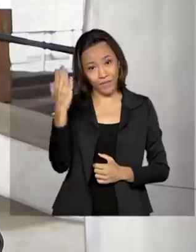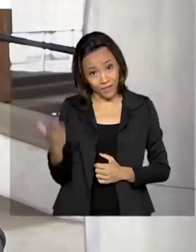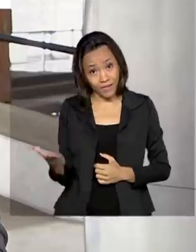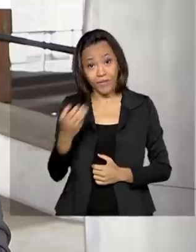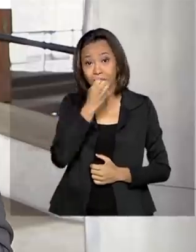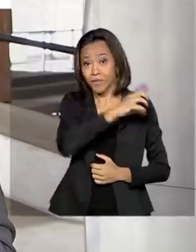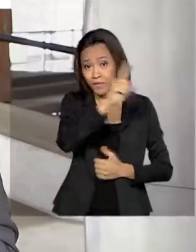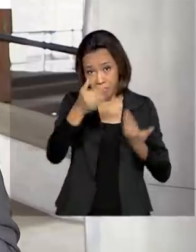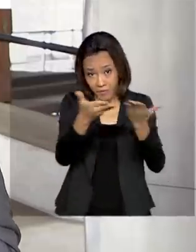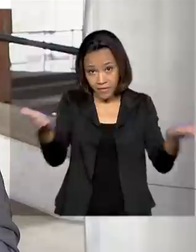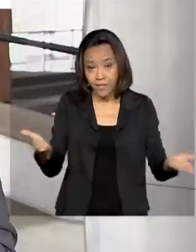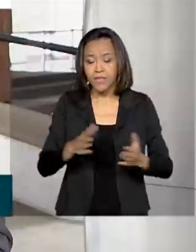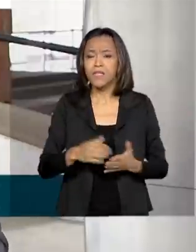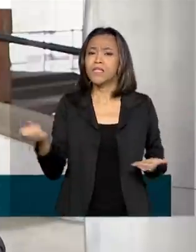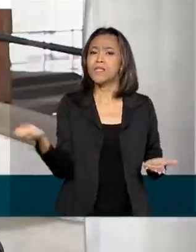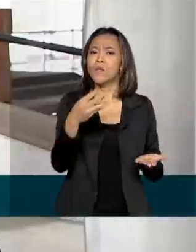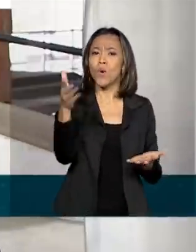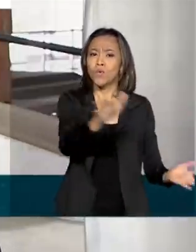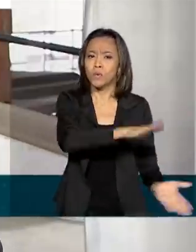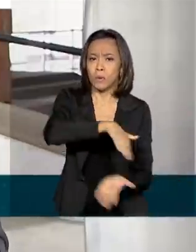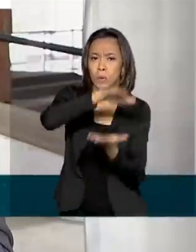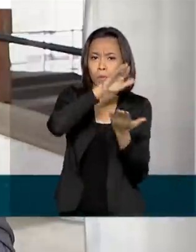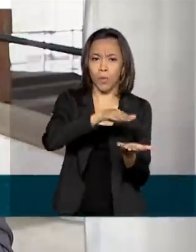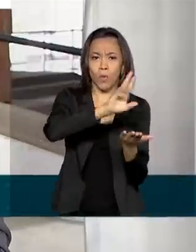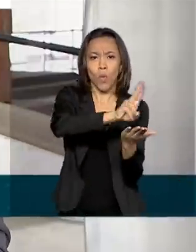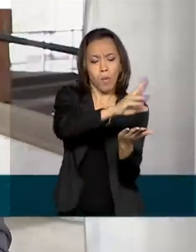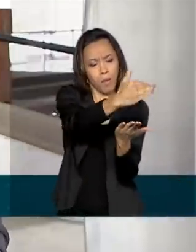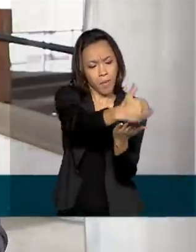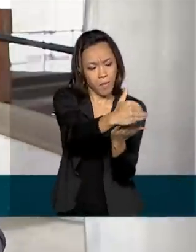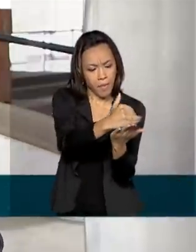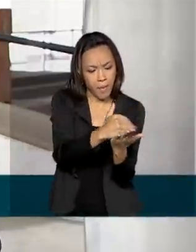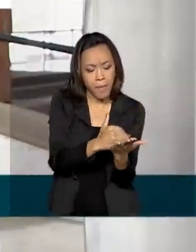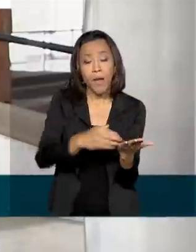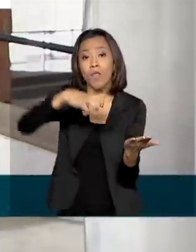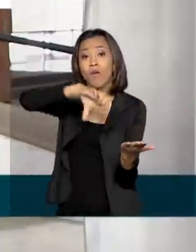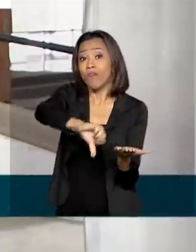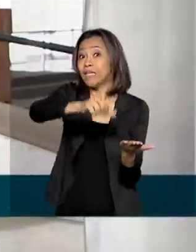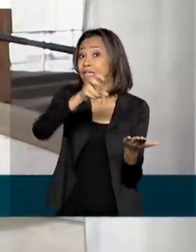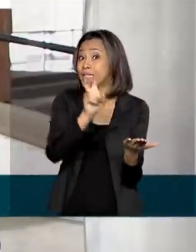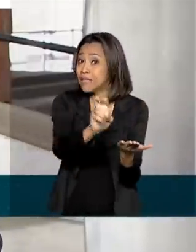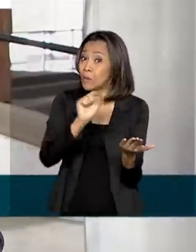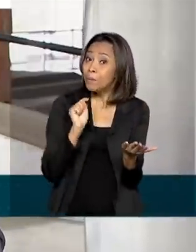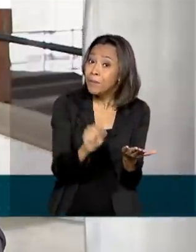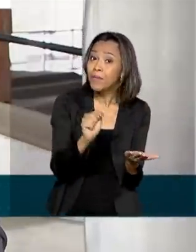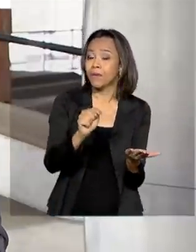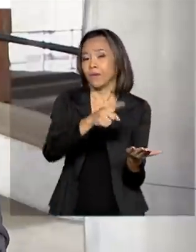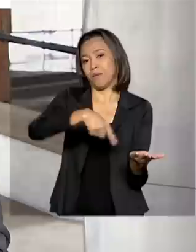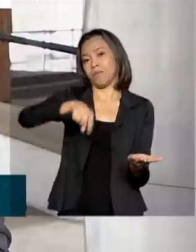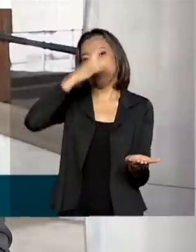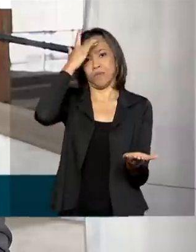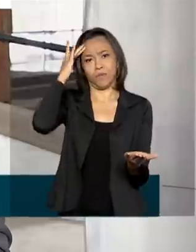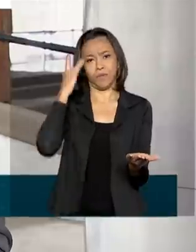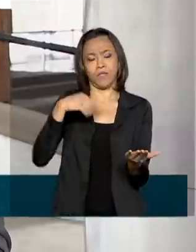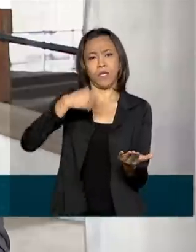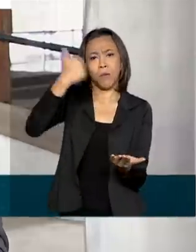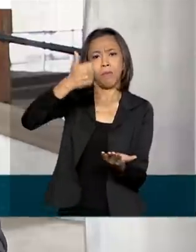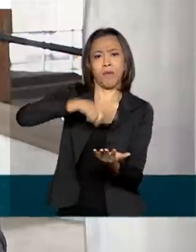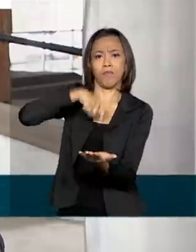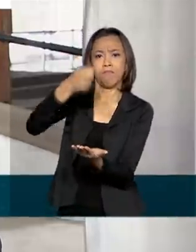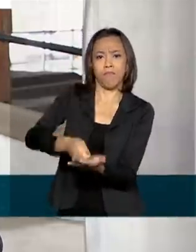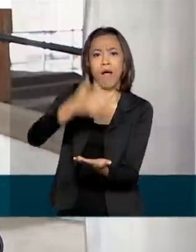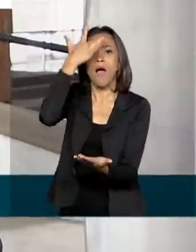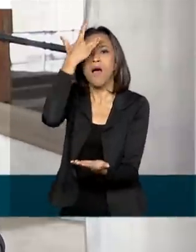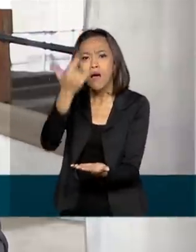Olha, nesse novo lote devem ser contempladas 95 mil pessoas e o pagamento da primeira parcela será feito